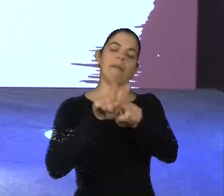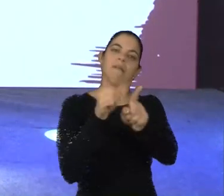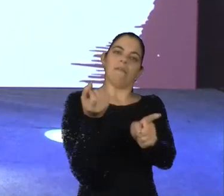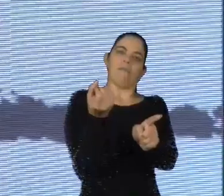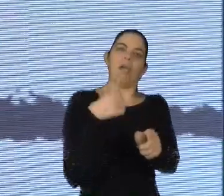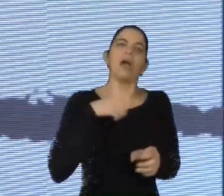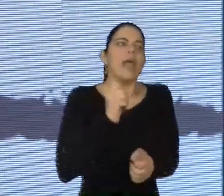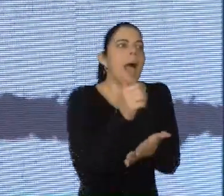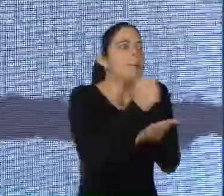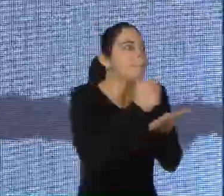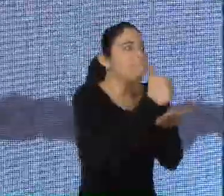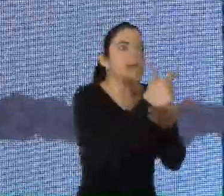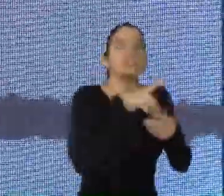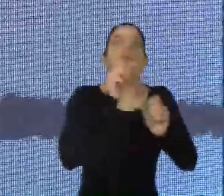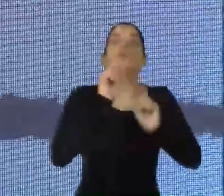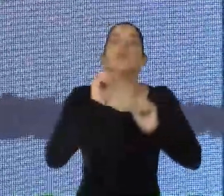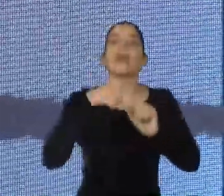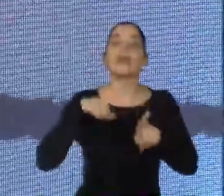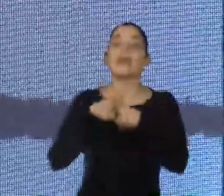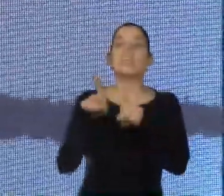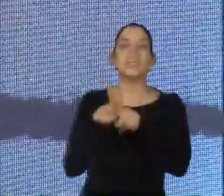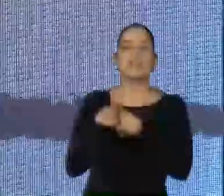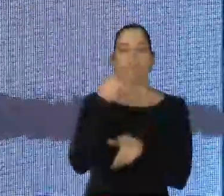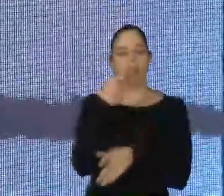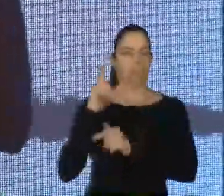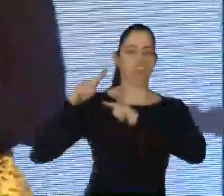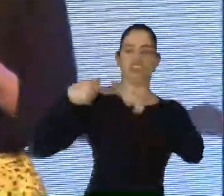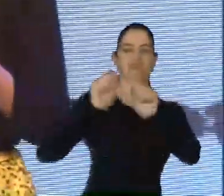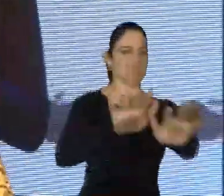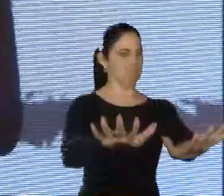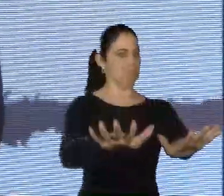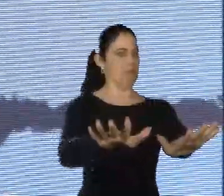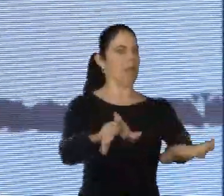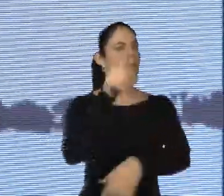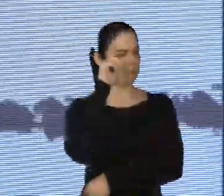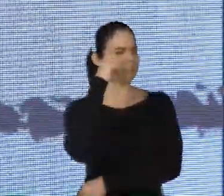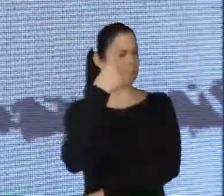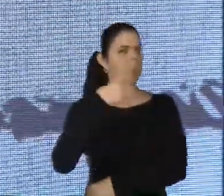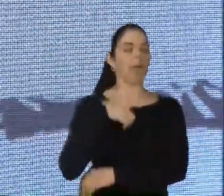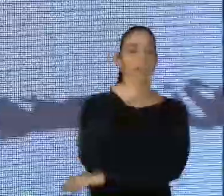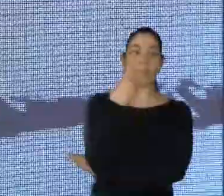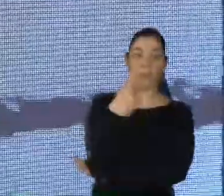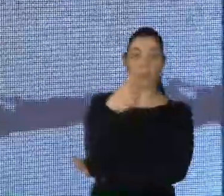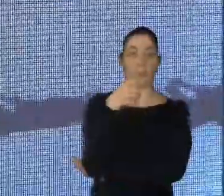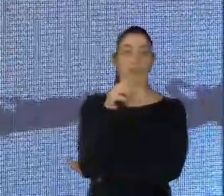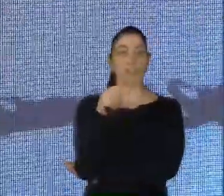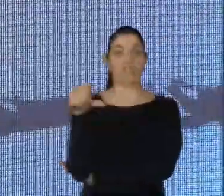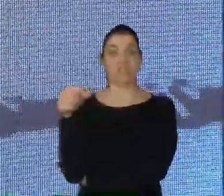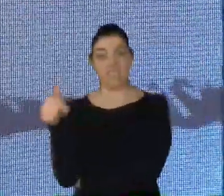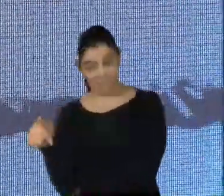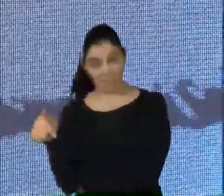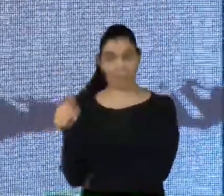a essa afirmativa de que genética não é destino. Olha, em 1997, foi lançado um filme